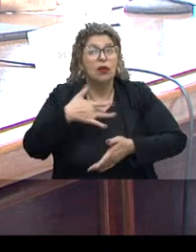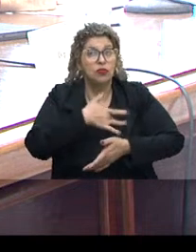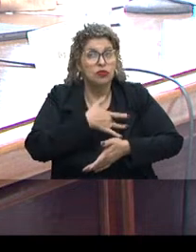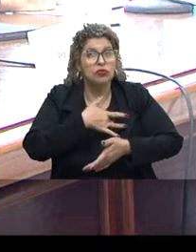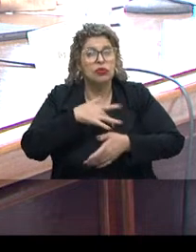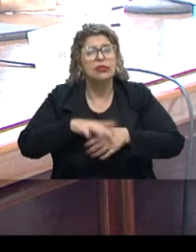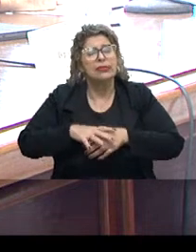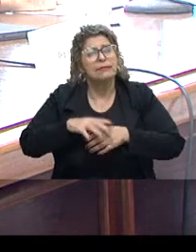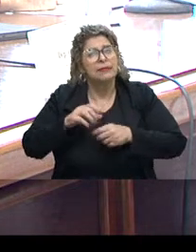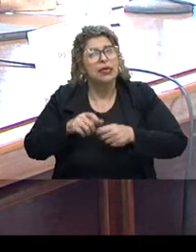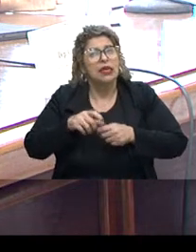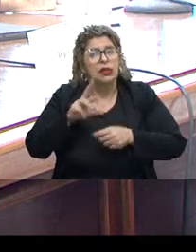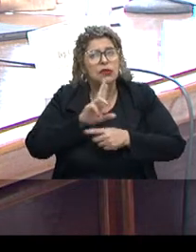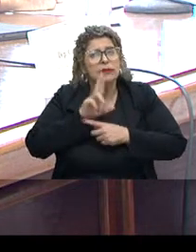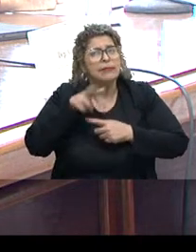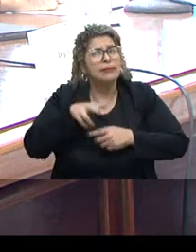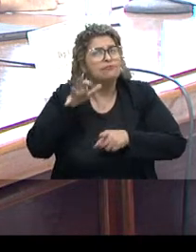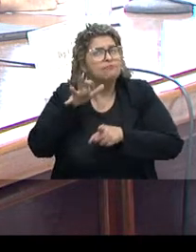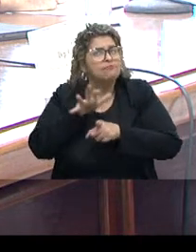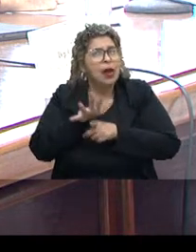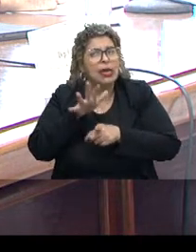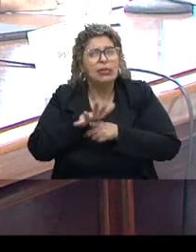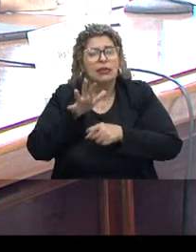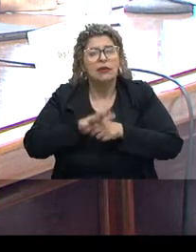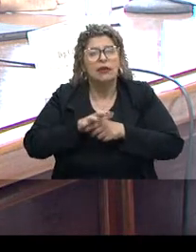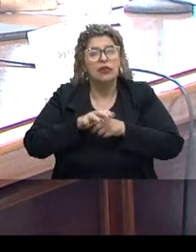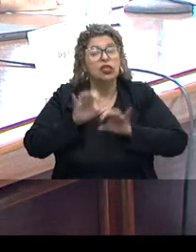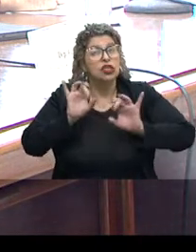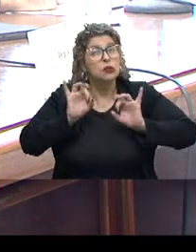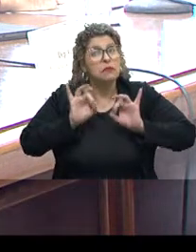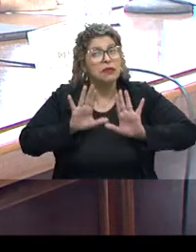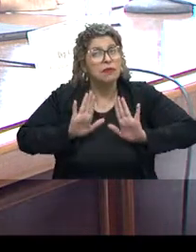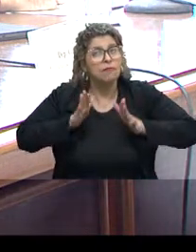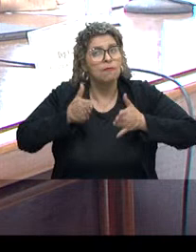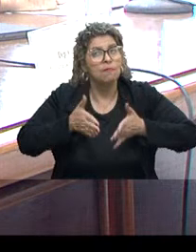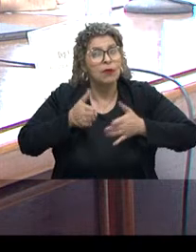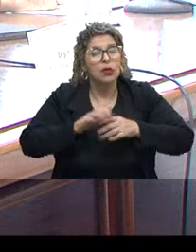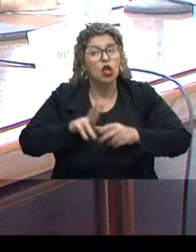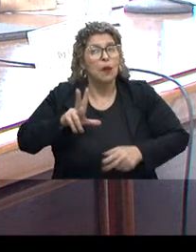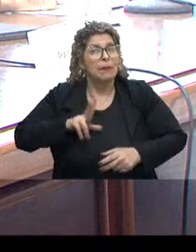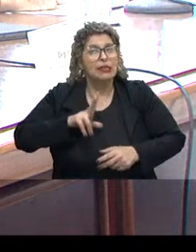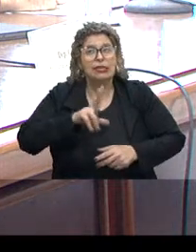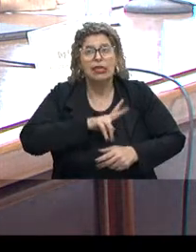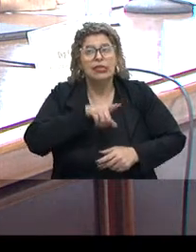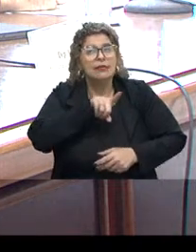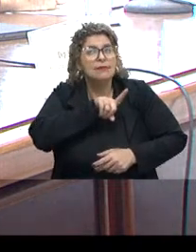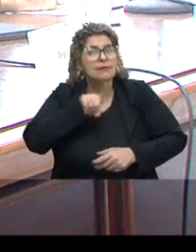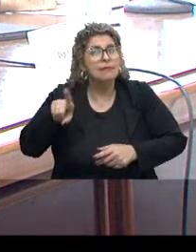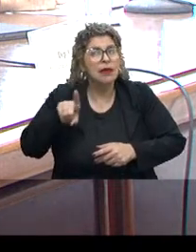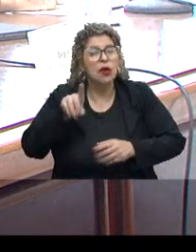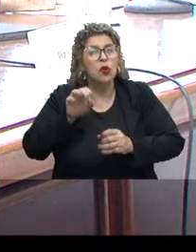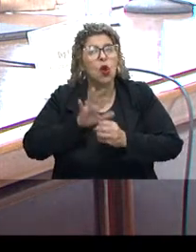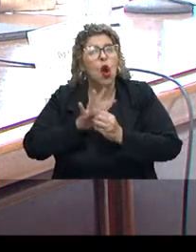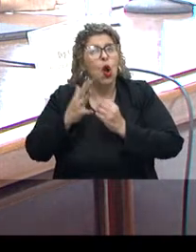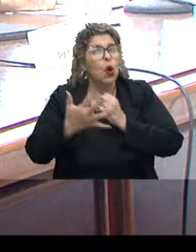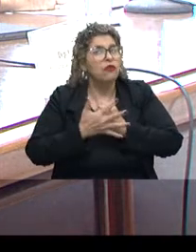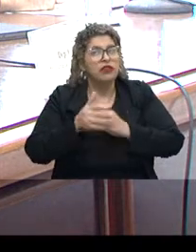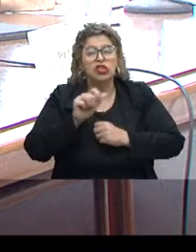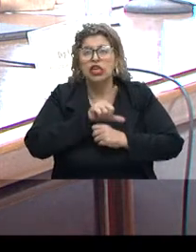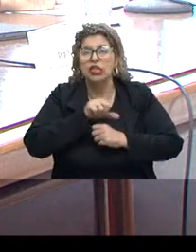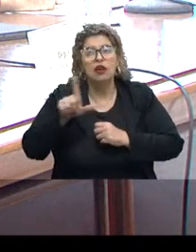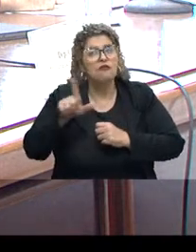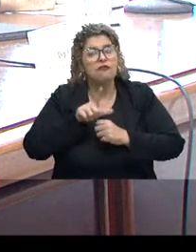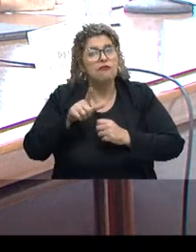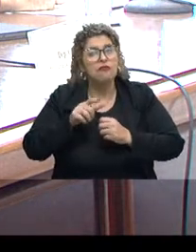mostrou resultados impressionantes, impactantes sobre a questão, em especial, dos pacientes não-COVID, que não foram atendidos durante a